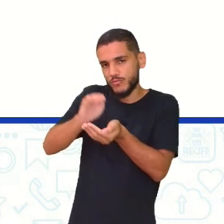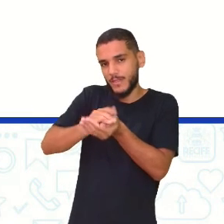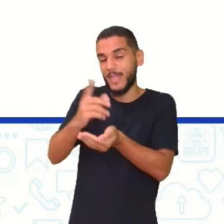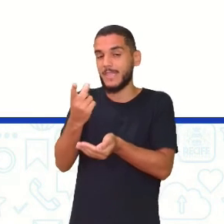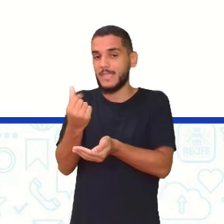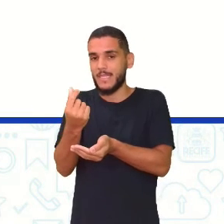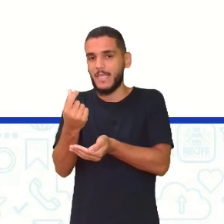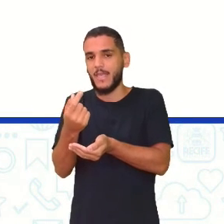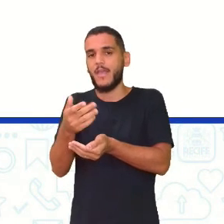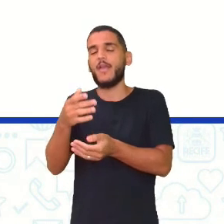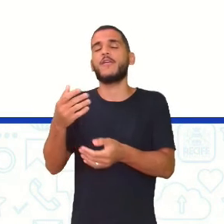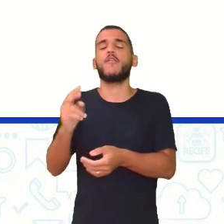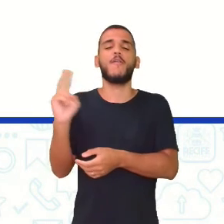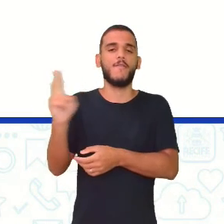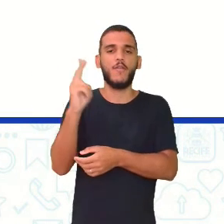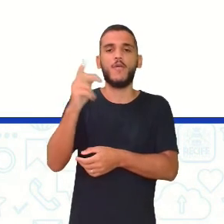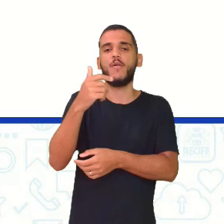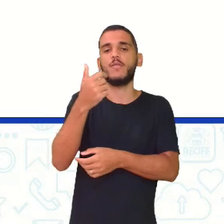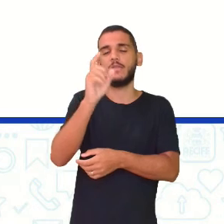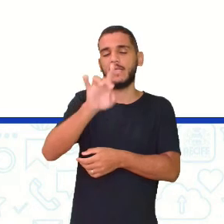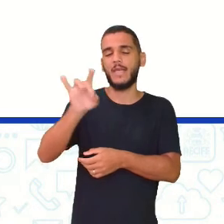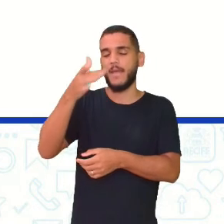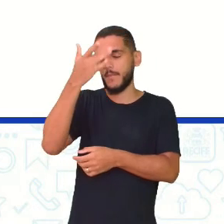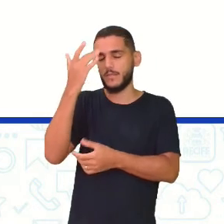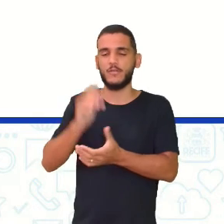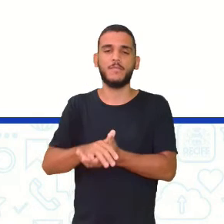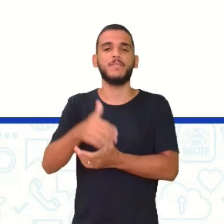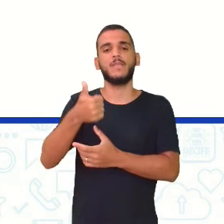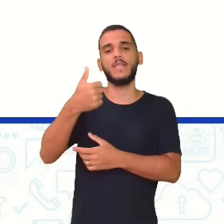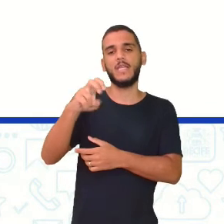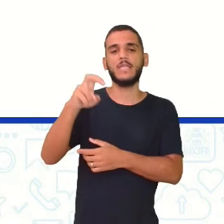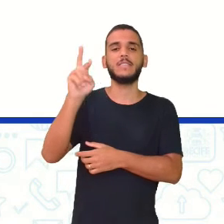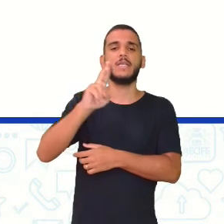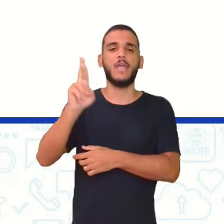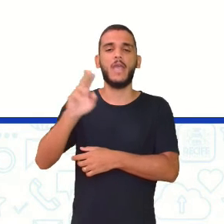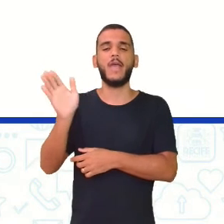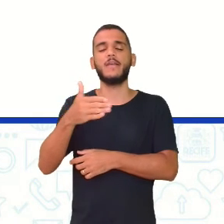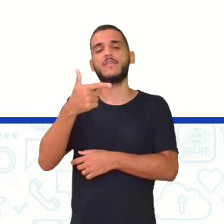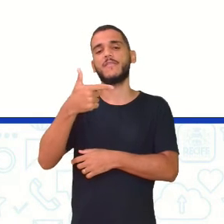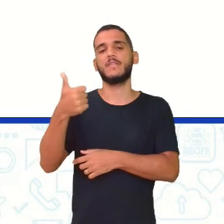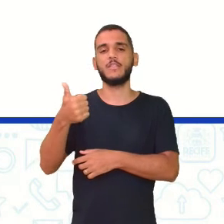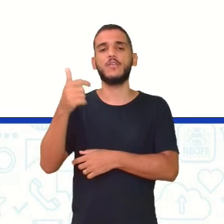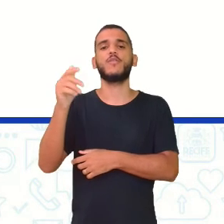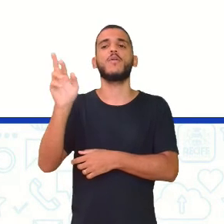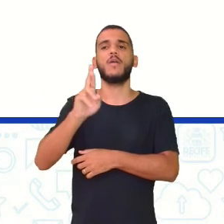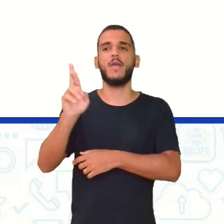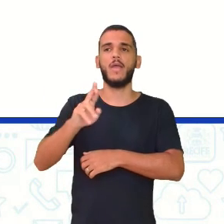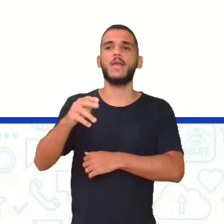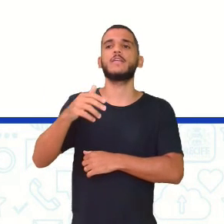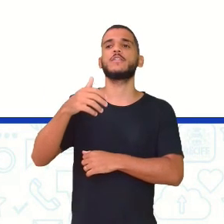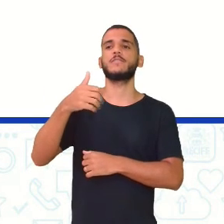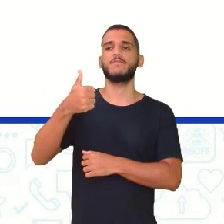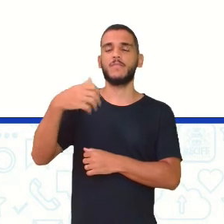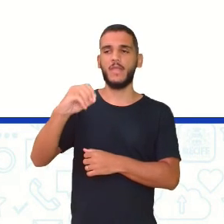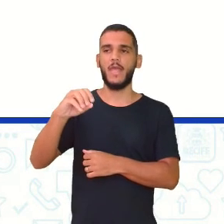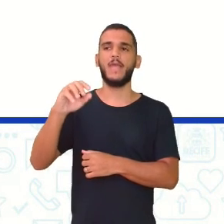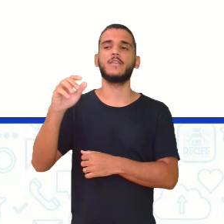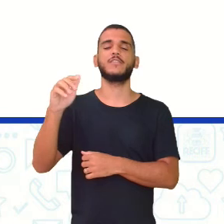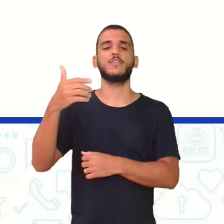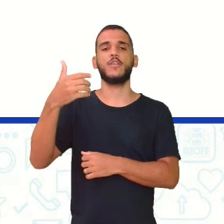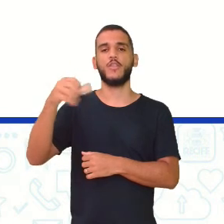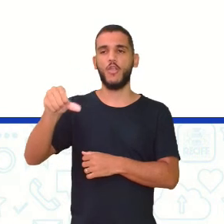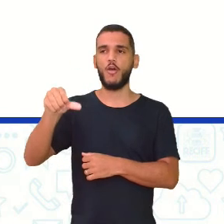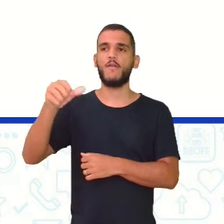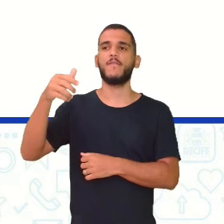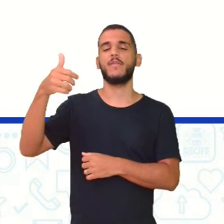um E contribuir 15 reais 21 10 9 E 10 Então tem aí esses valores O rol